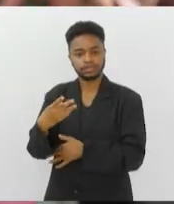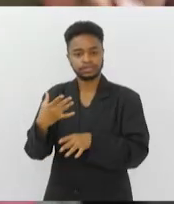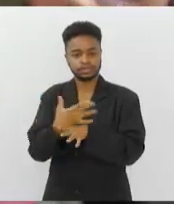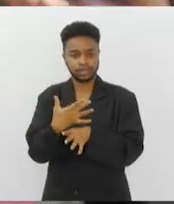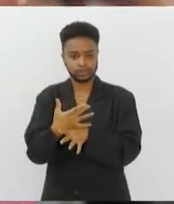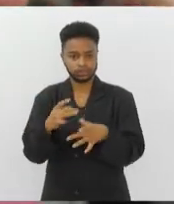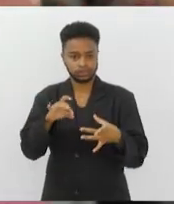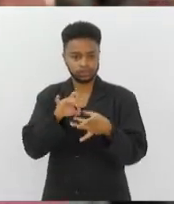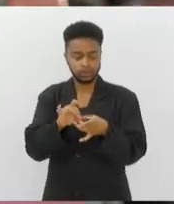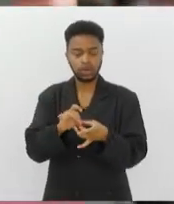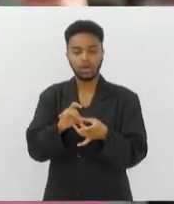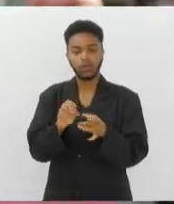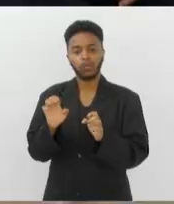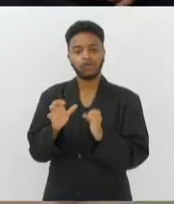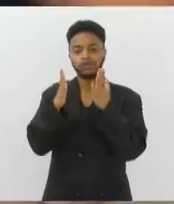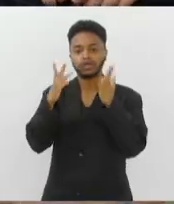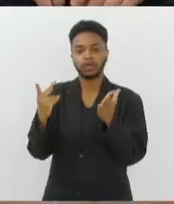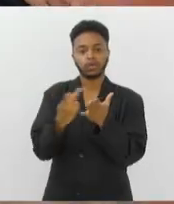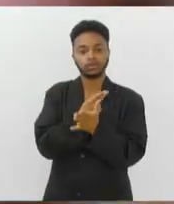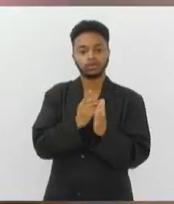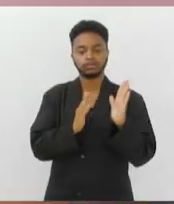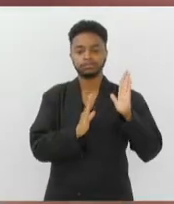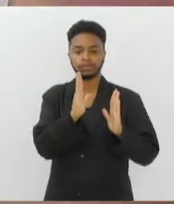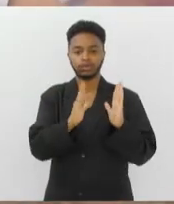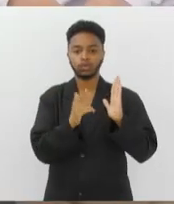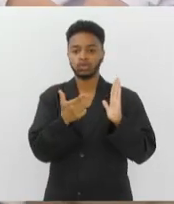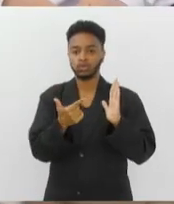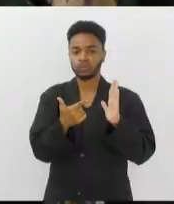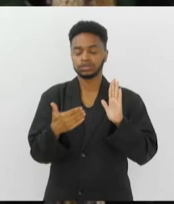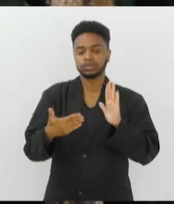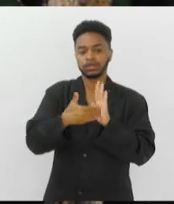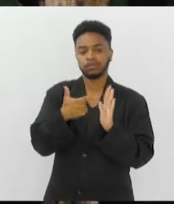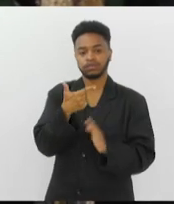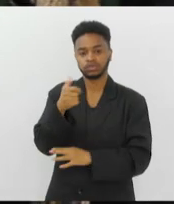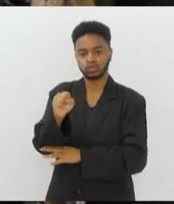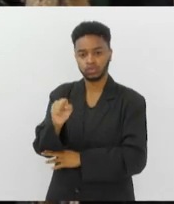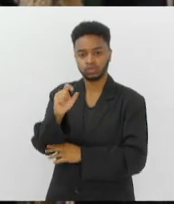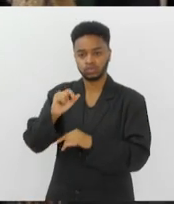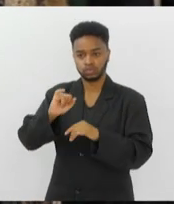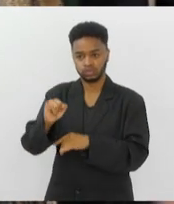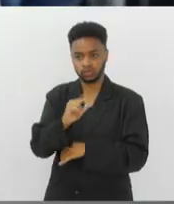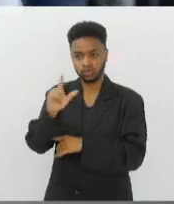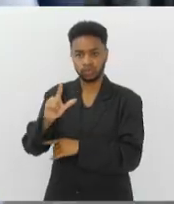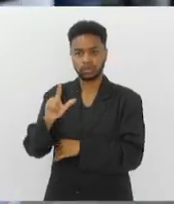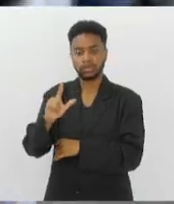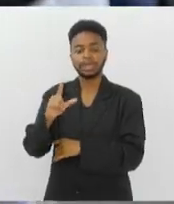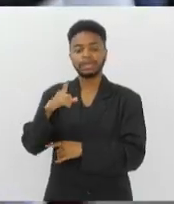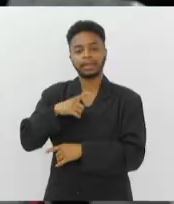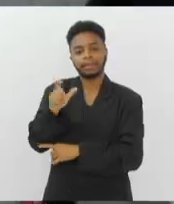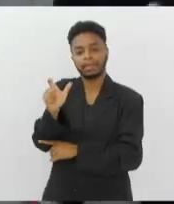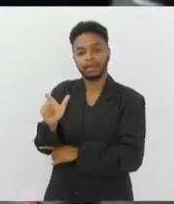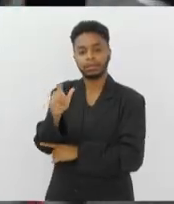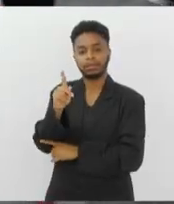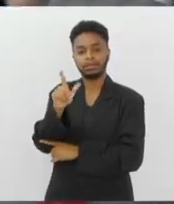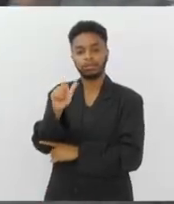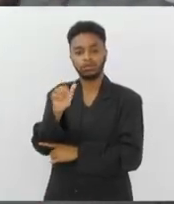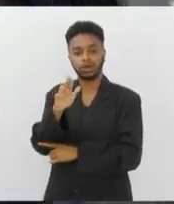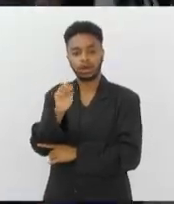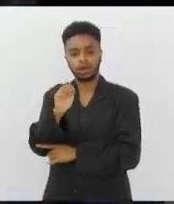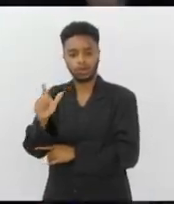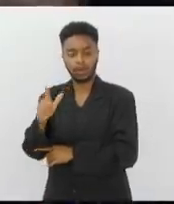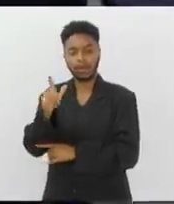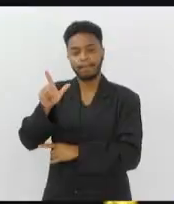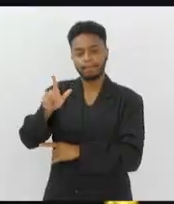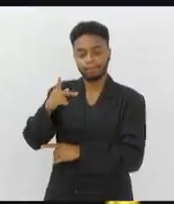O evento, que vai acontecer de 12 a 28 de julho, tem como tema o acróstico plural. P de Povos, L de Lugares,